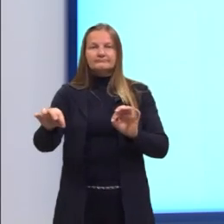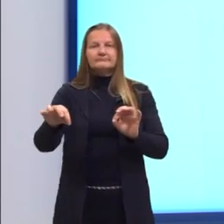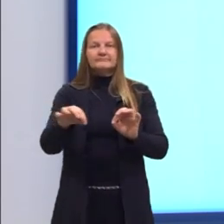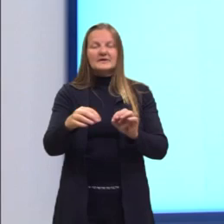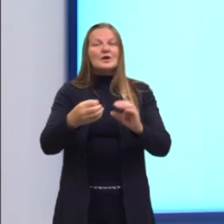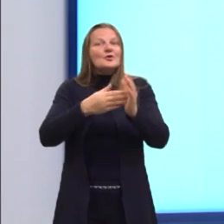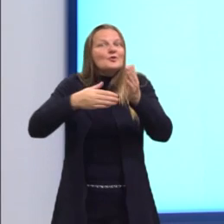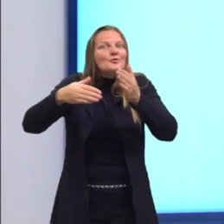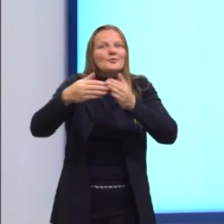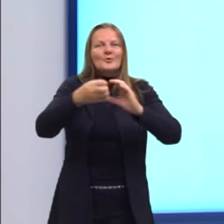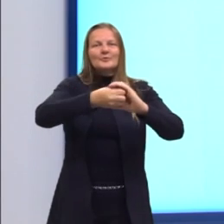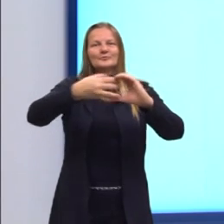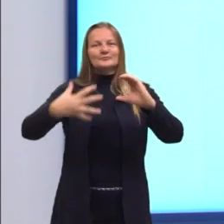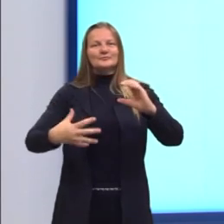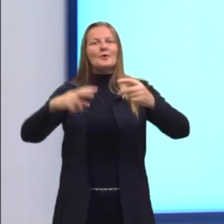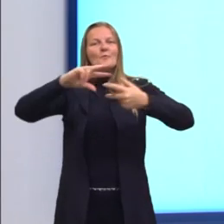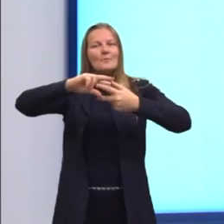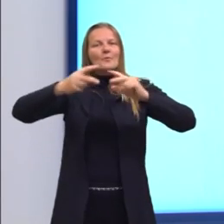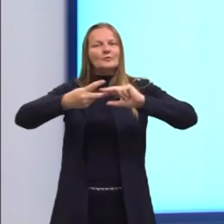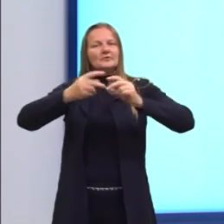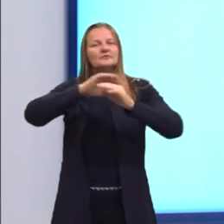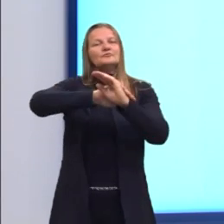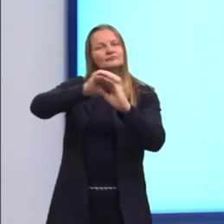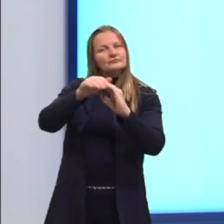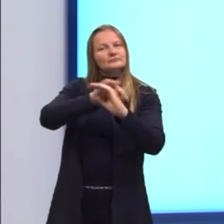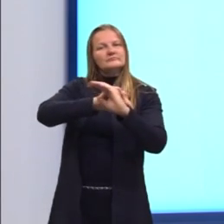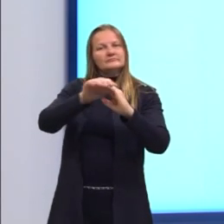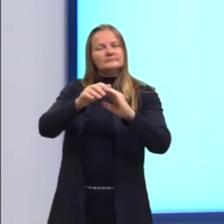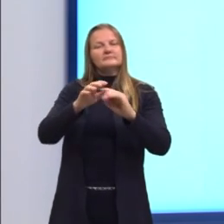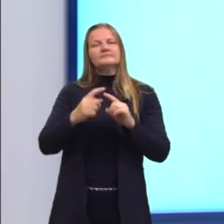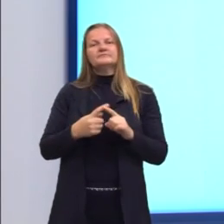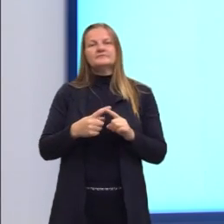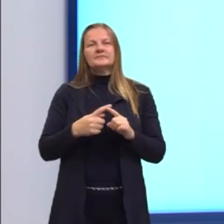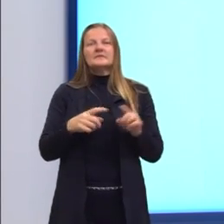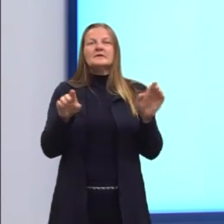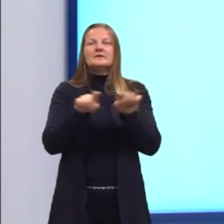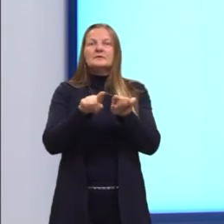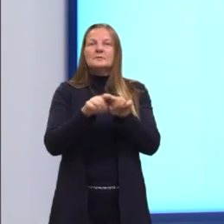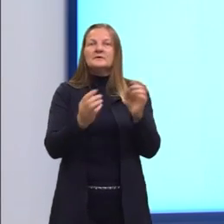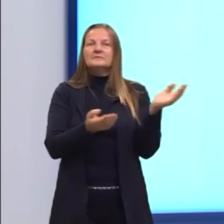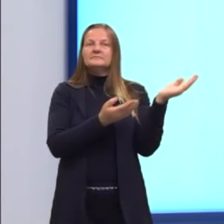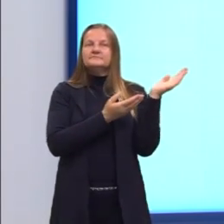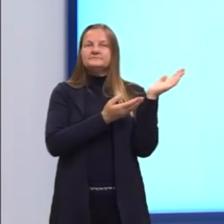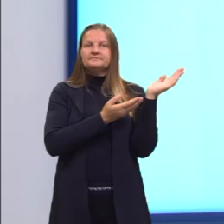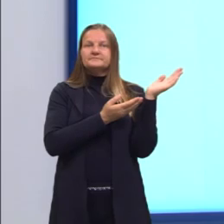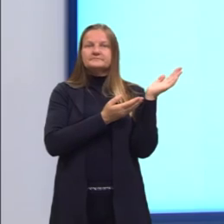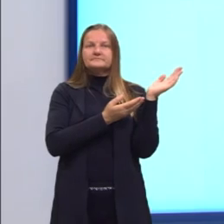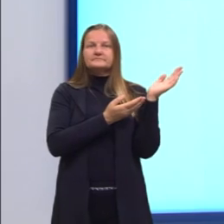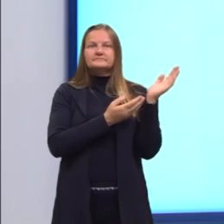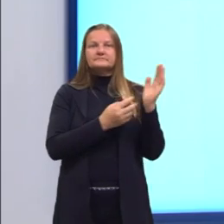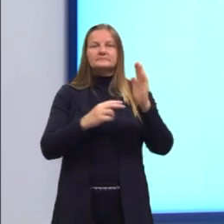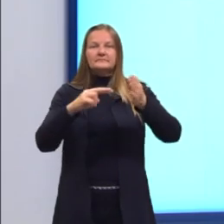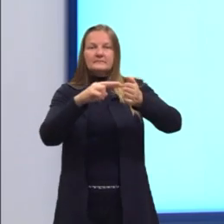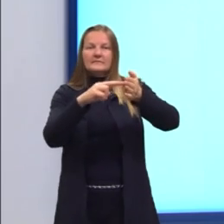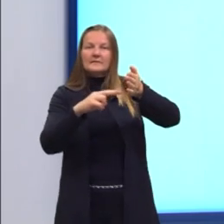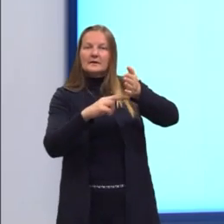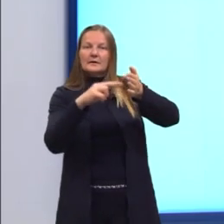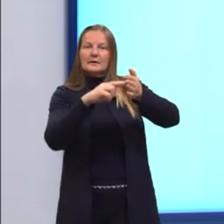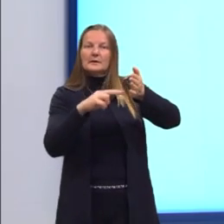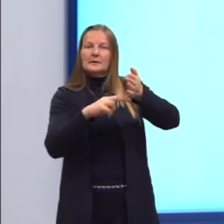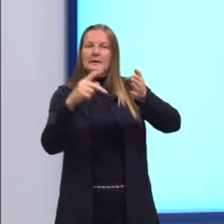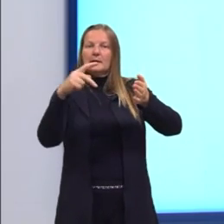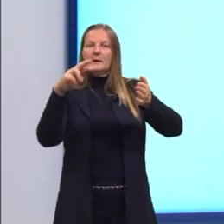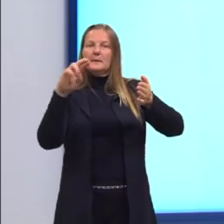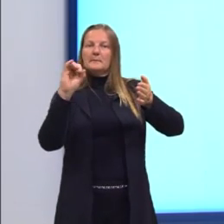classificados como os poliedros convexos. E aqui, mais alguns, nós temos um prisma de